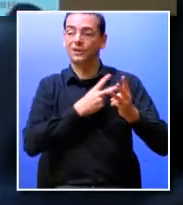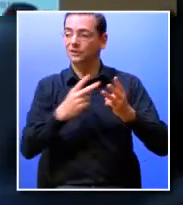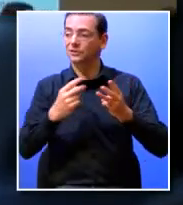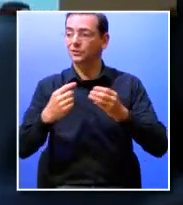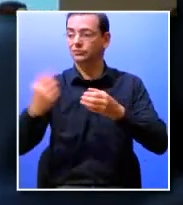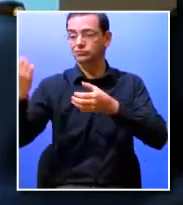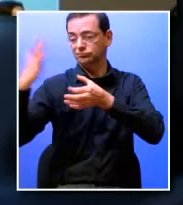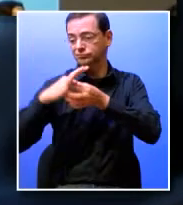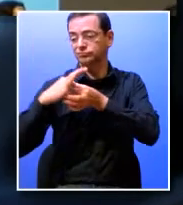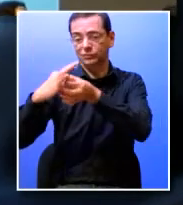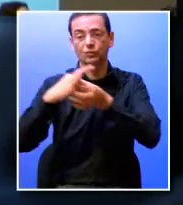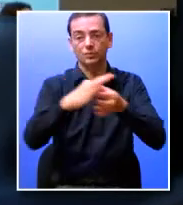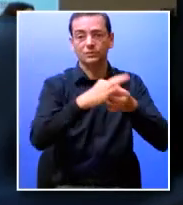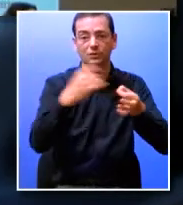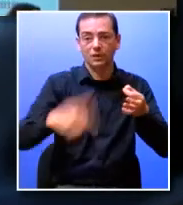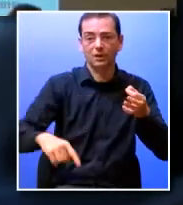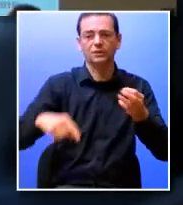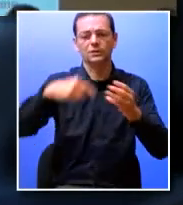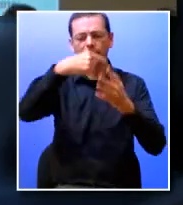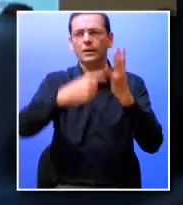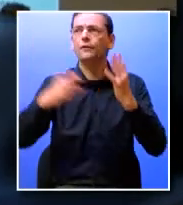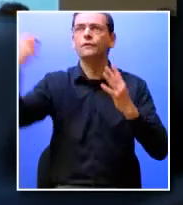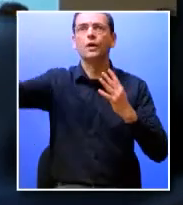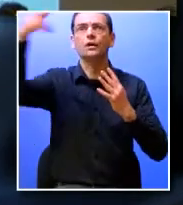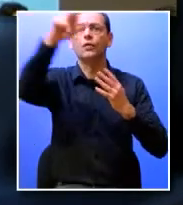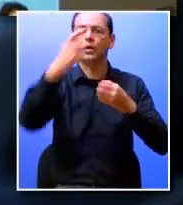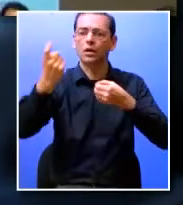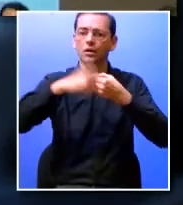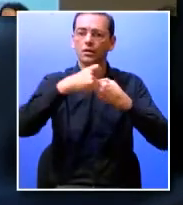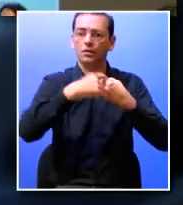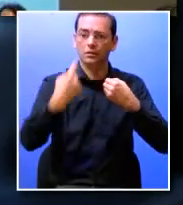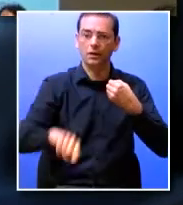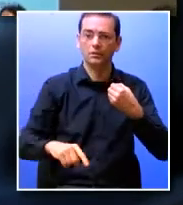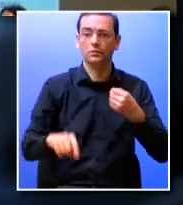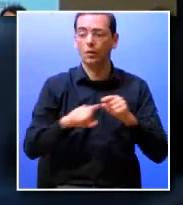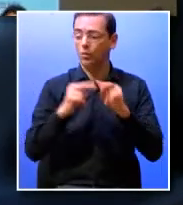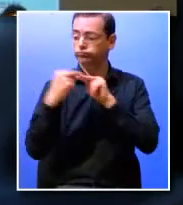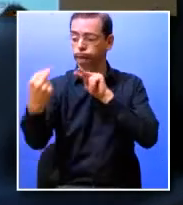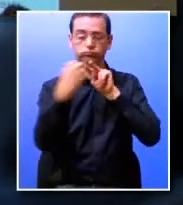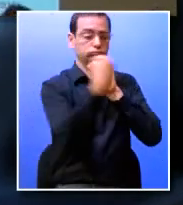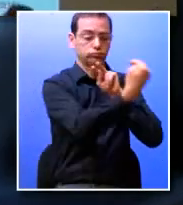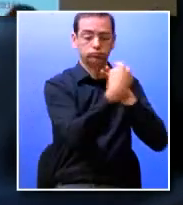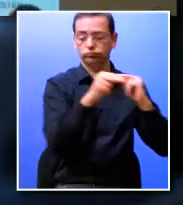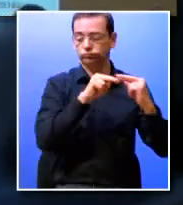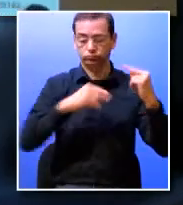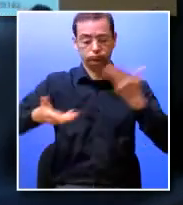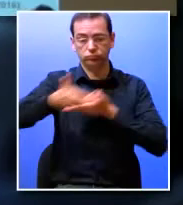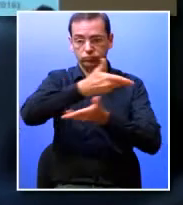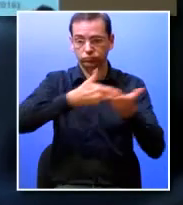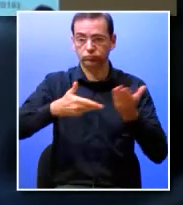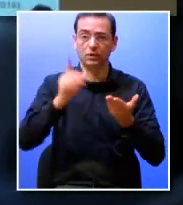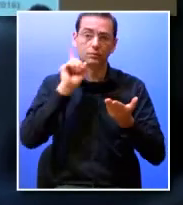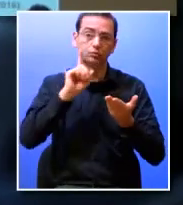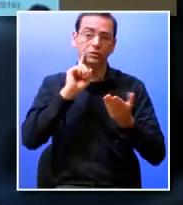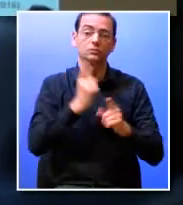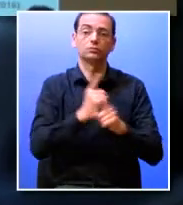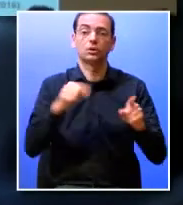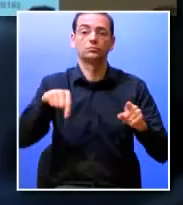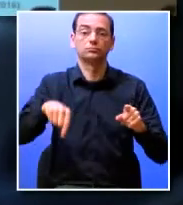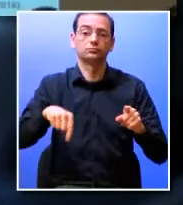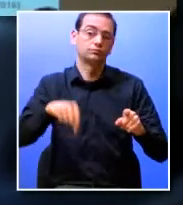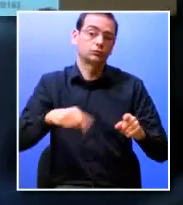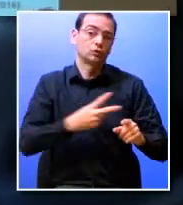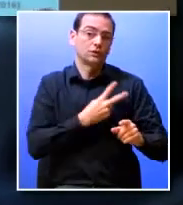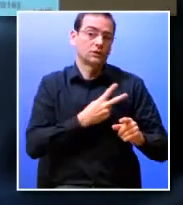mas também todos os stakeholders externos. É um processo transversal porque é transversal a toda a nossa instituição,